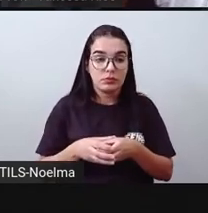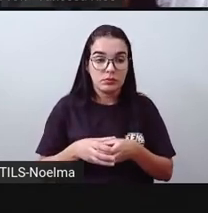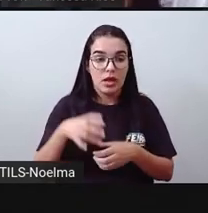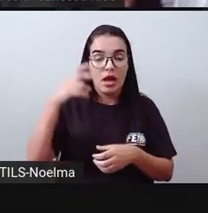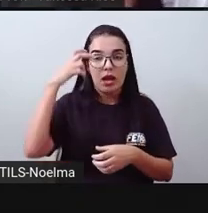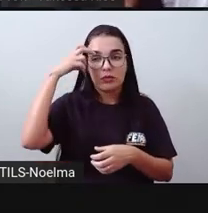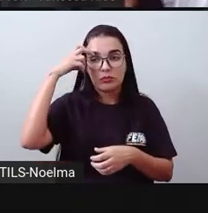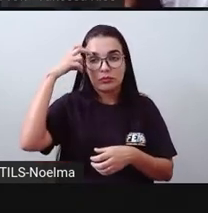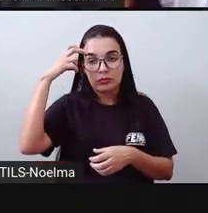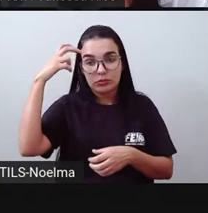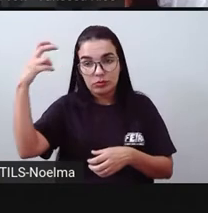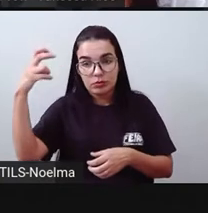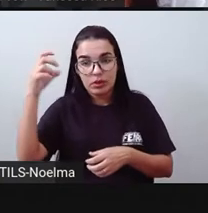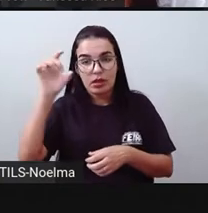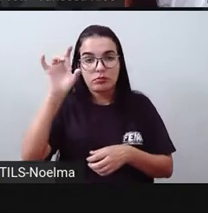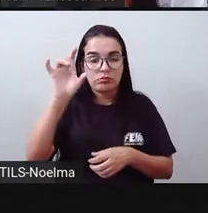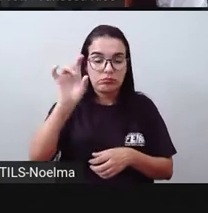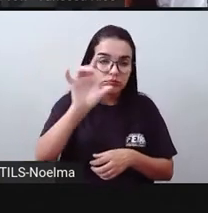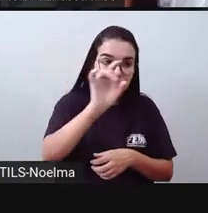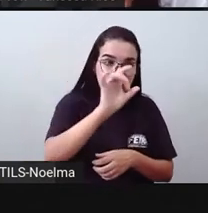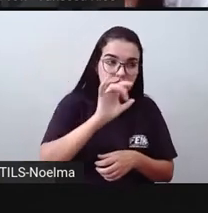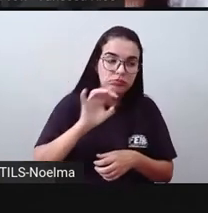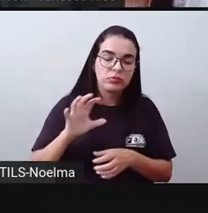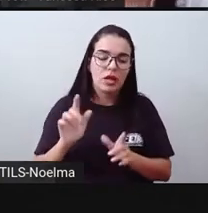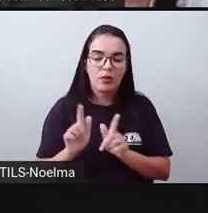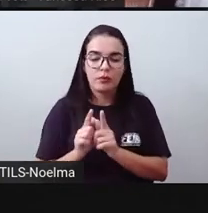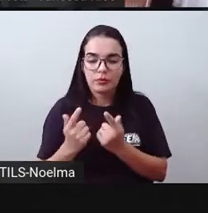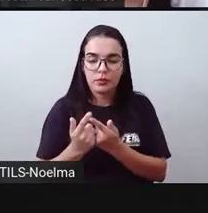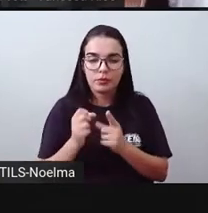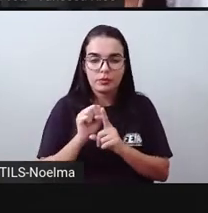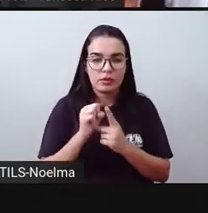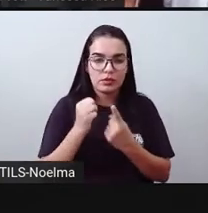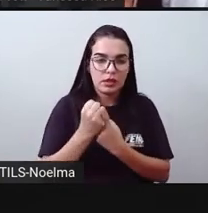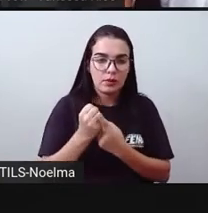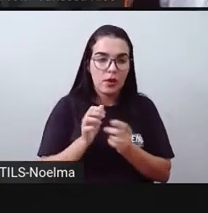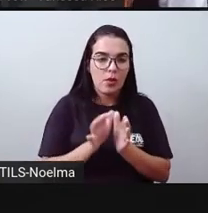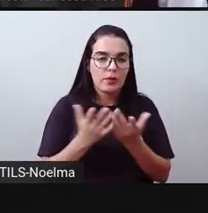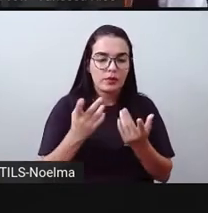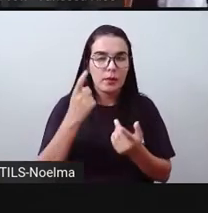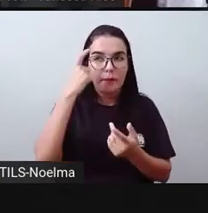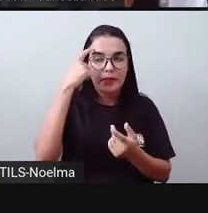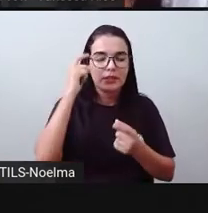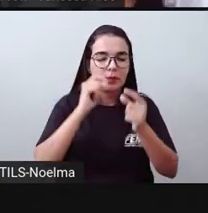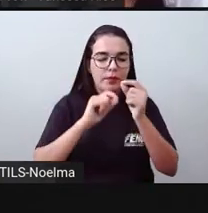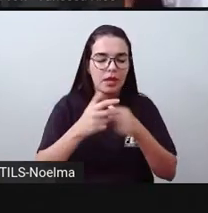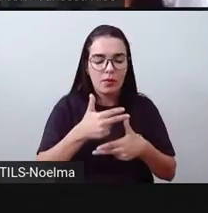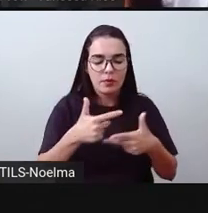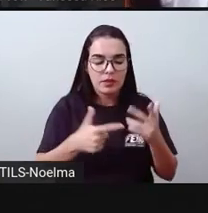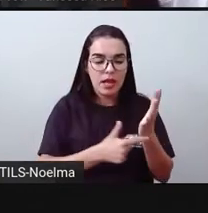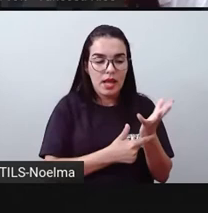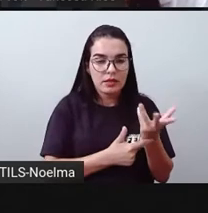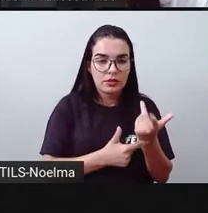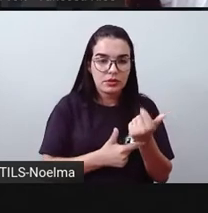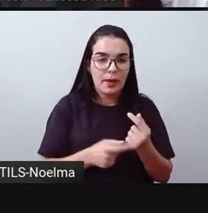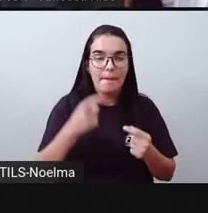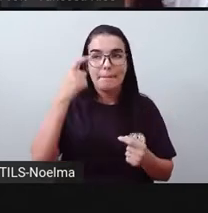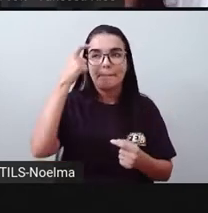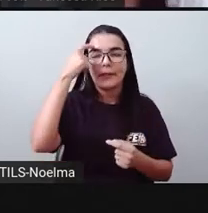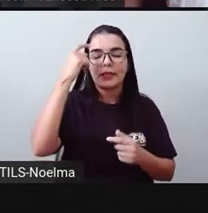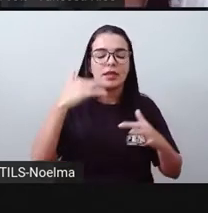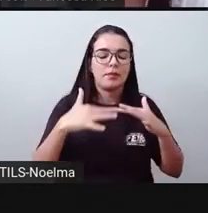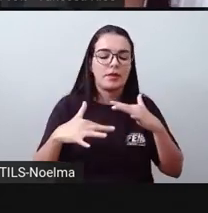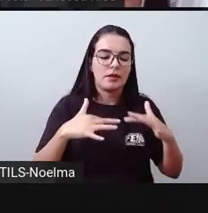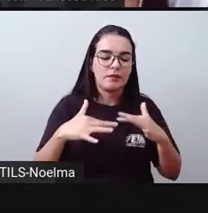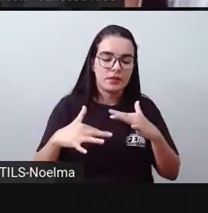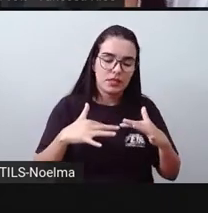cultura de determinado grupo social. Quando a gente pensa em objetos artísticos, a gente pensa nas manifestações